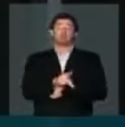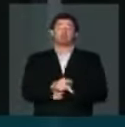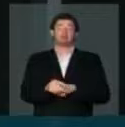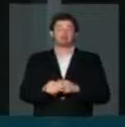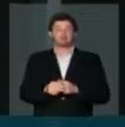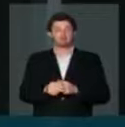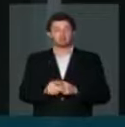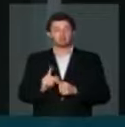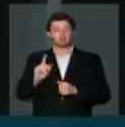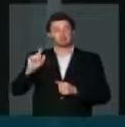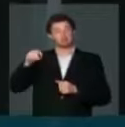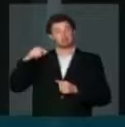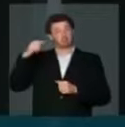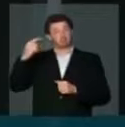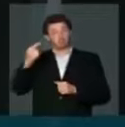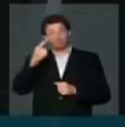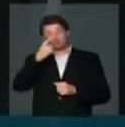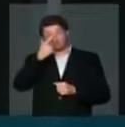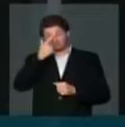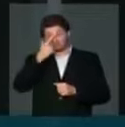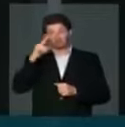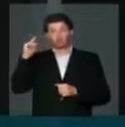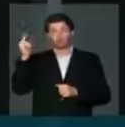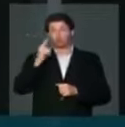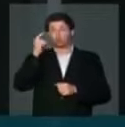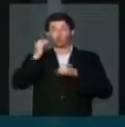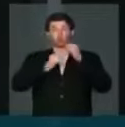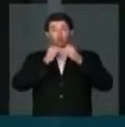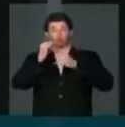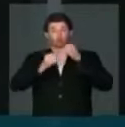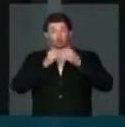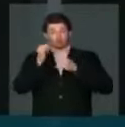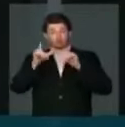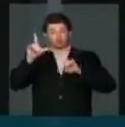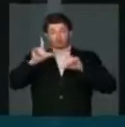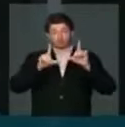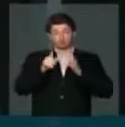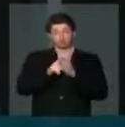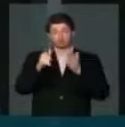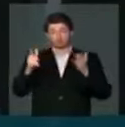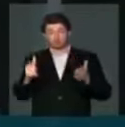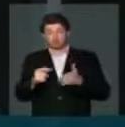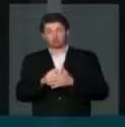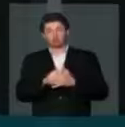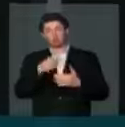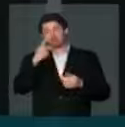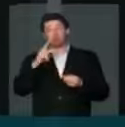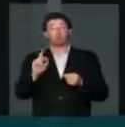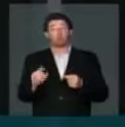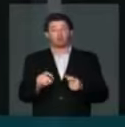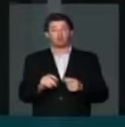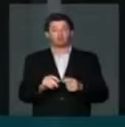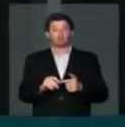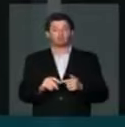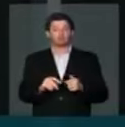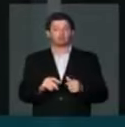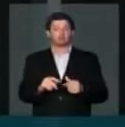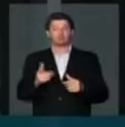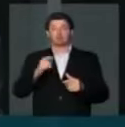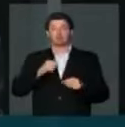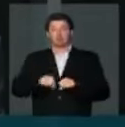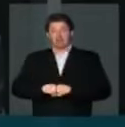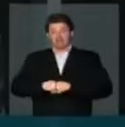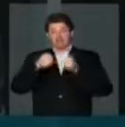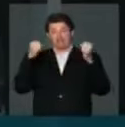E depois, vem todas as notícias, o noticiário na TV e fala, há um imenso